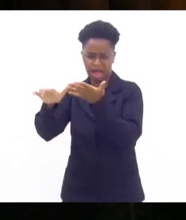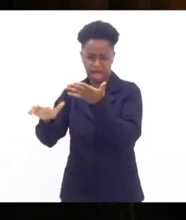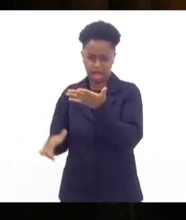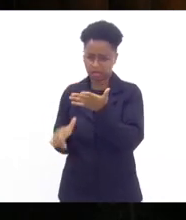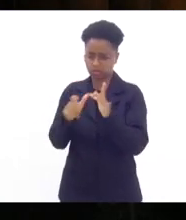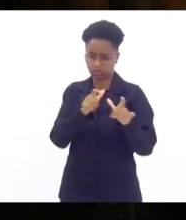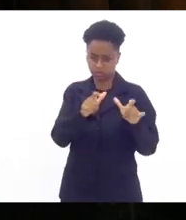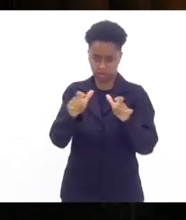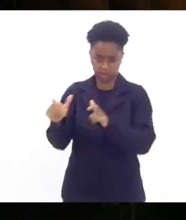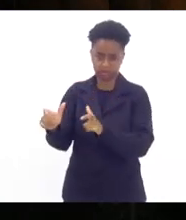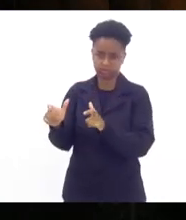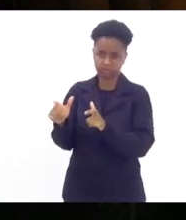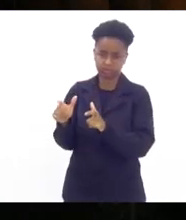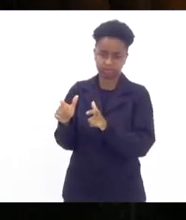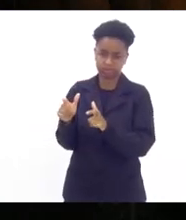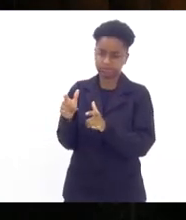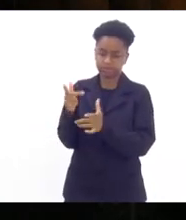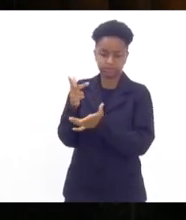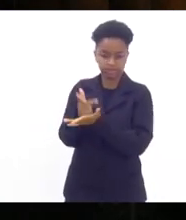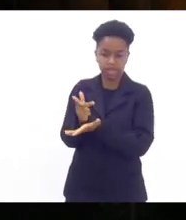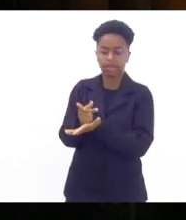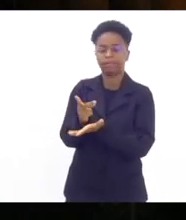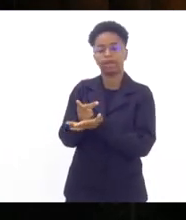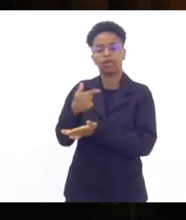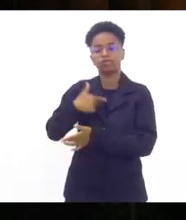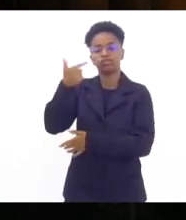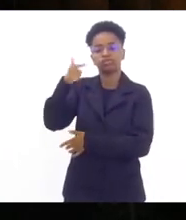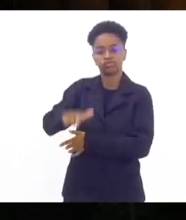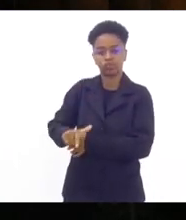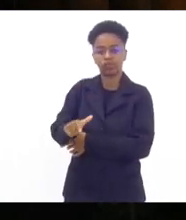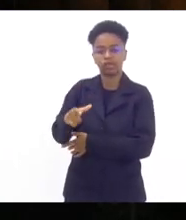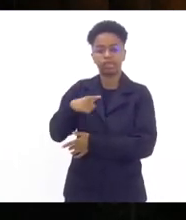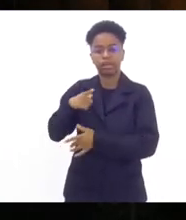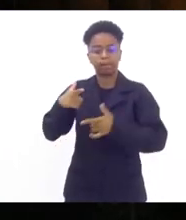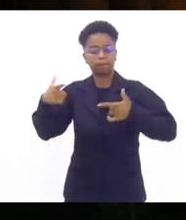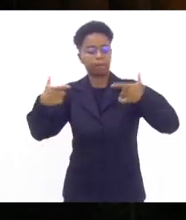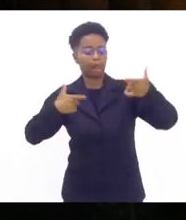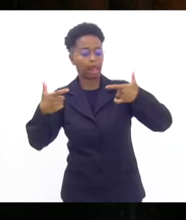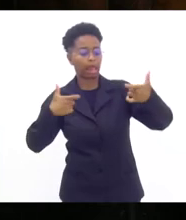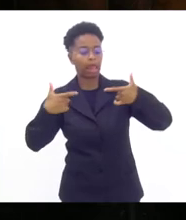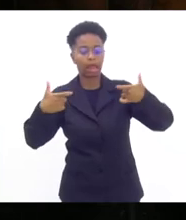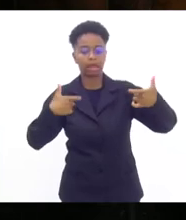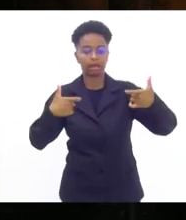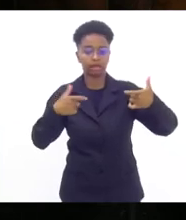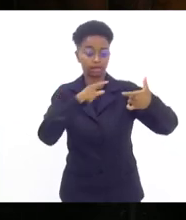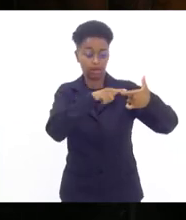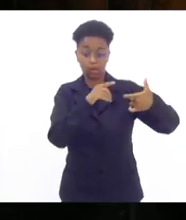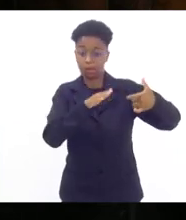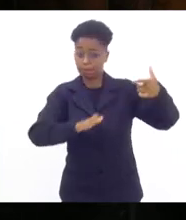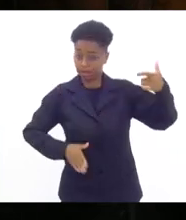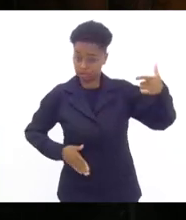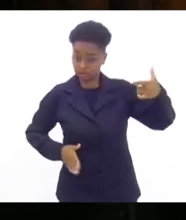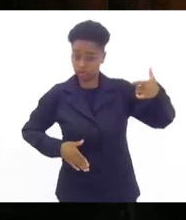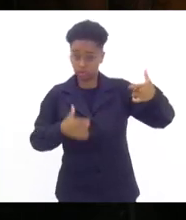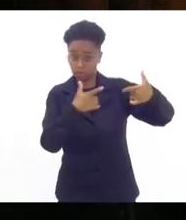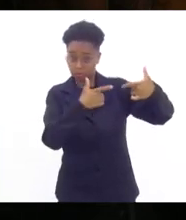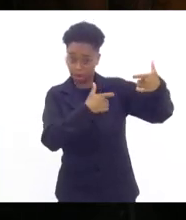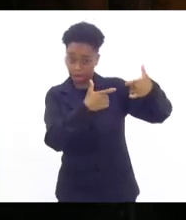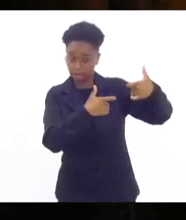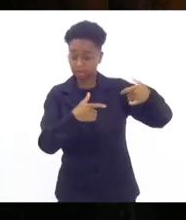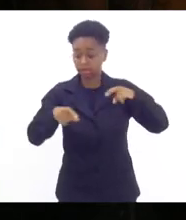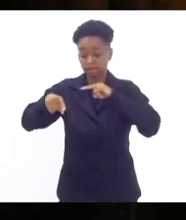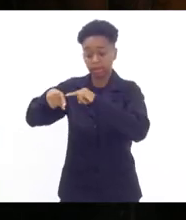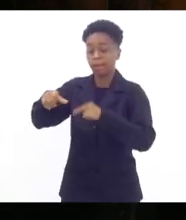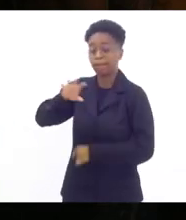lugares volta e meia eu ficava entre dois tiros os tiros dos bandidos e os tiros da